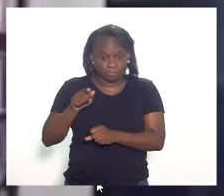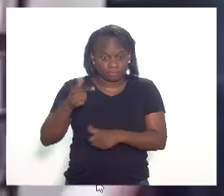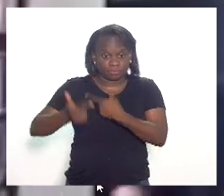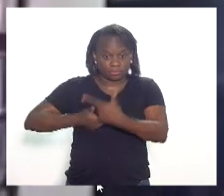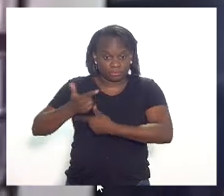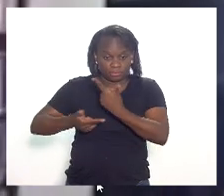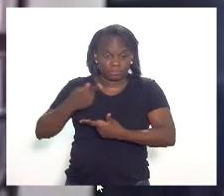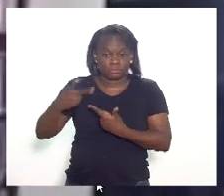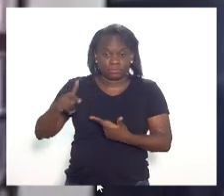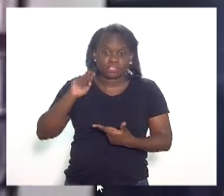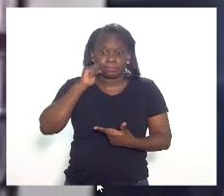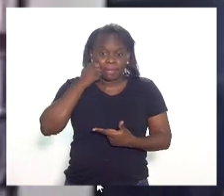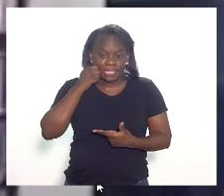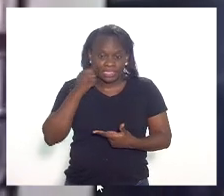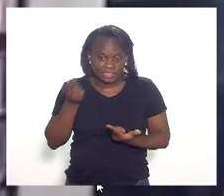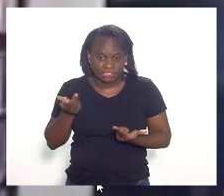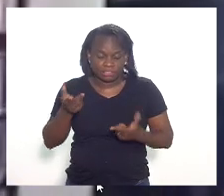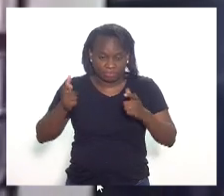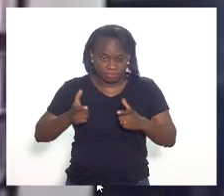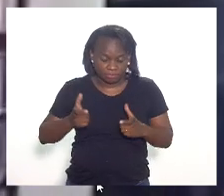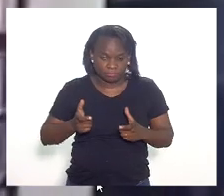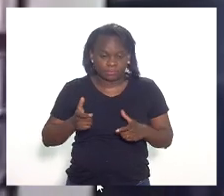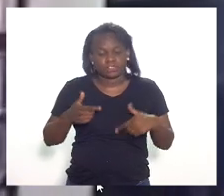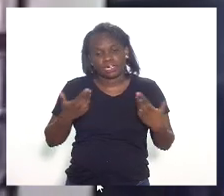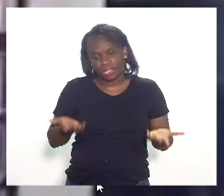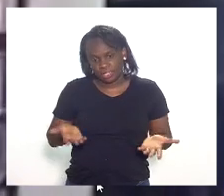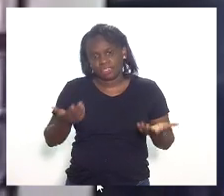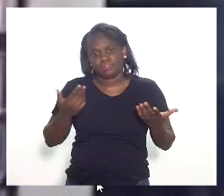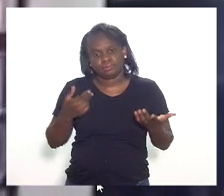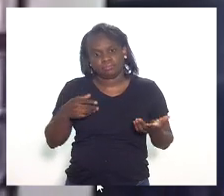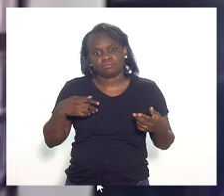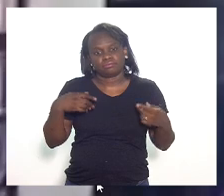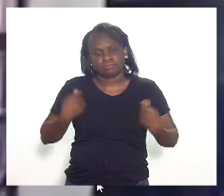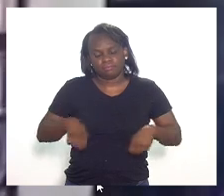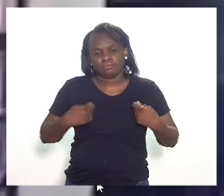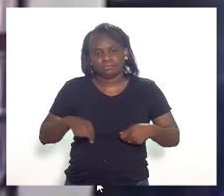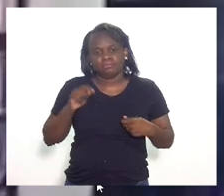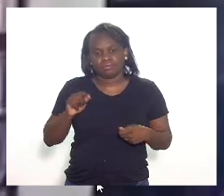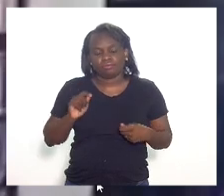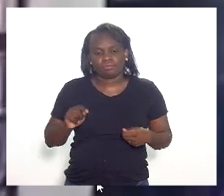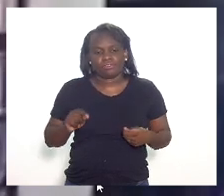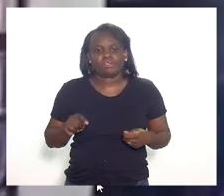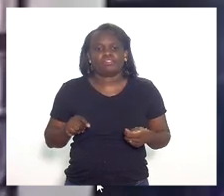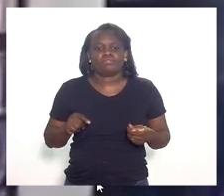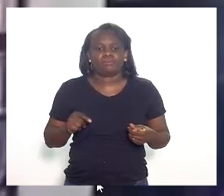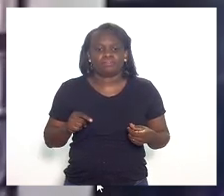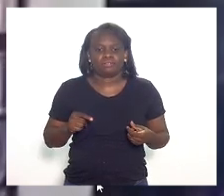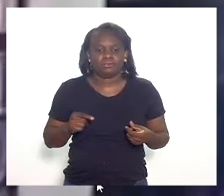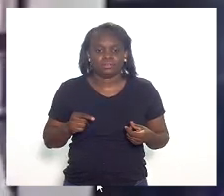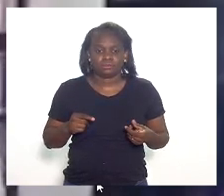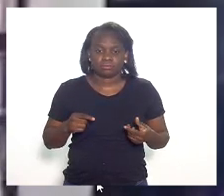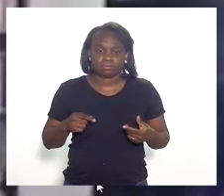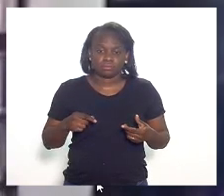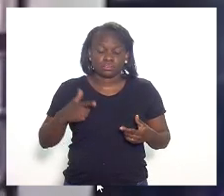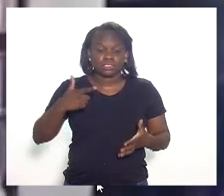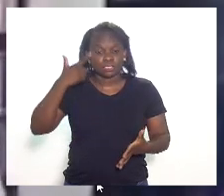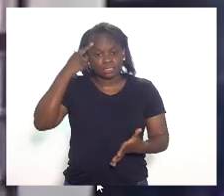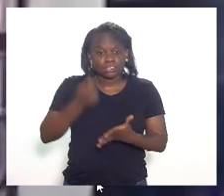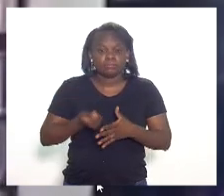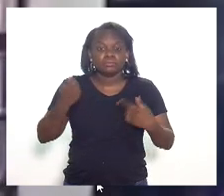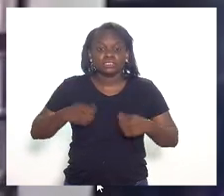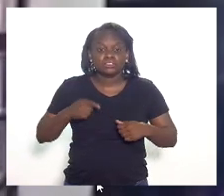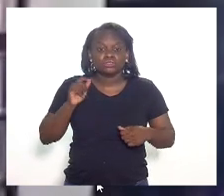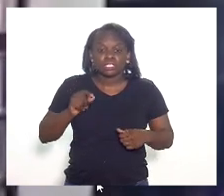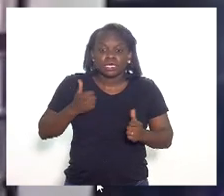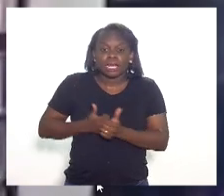atividade da padaria, é claro que você tem que, a determinação tem que